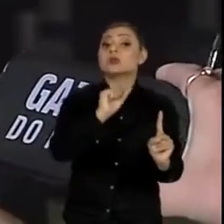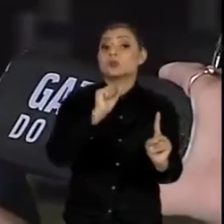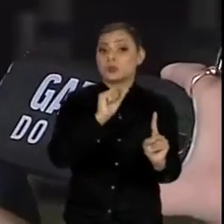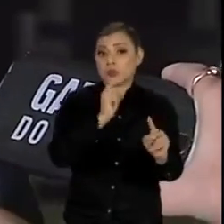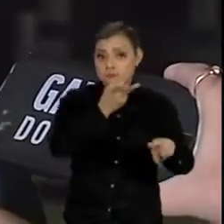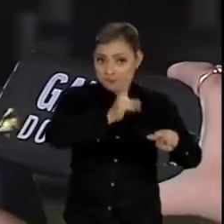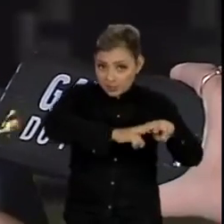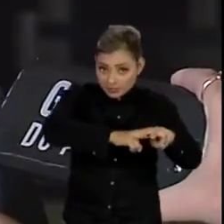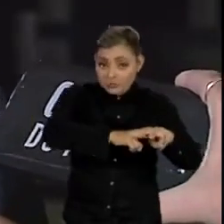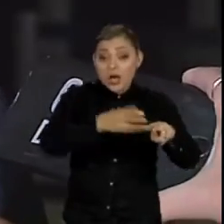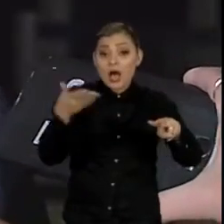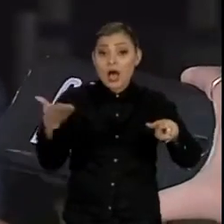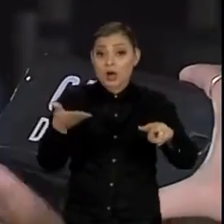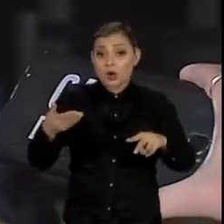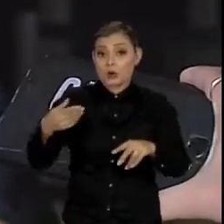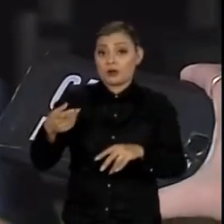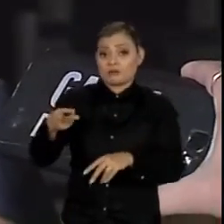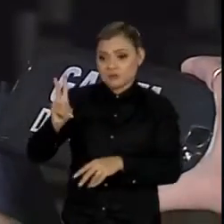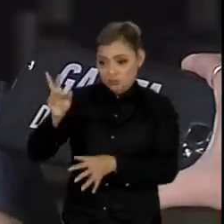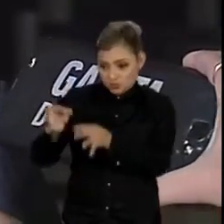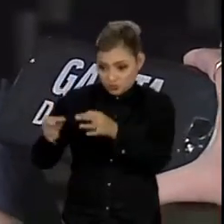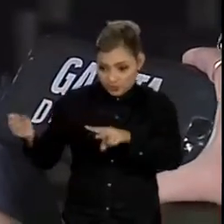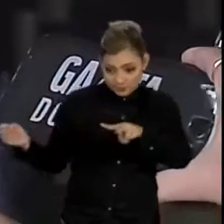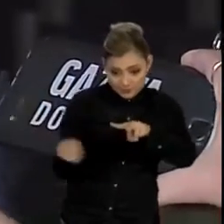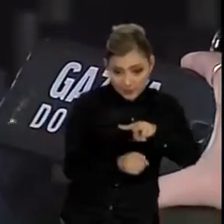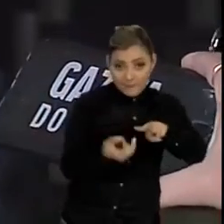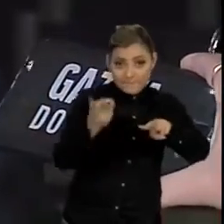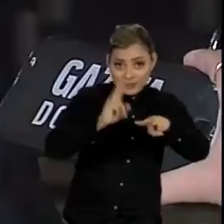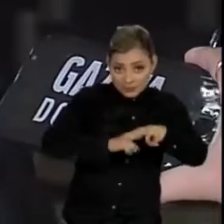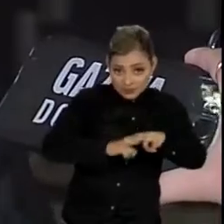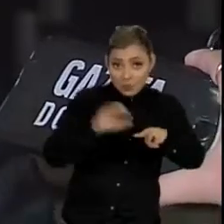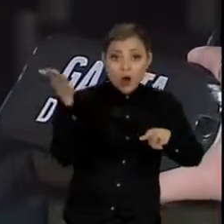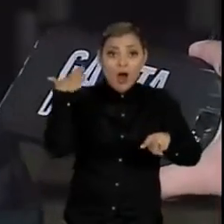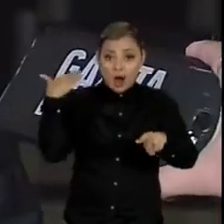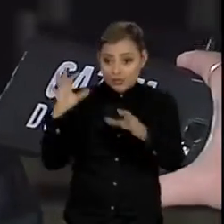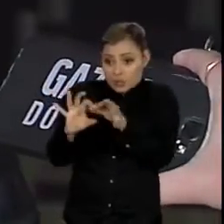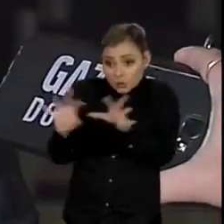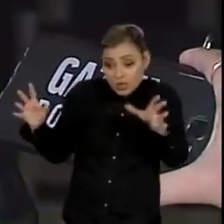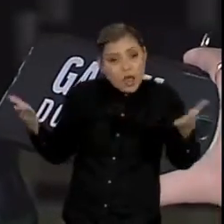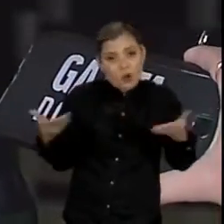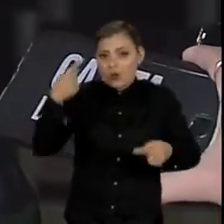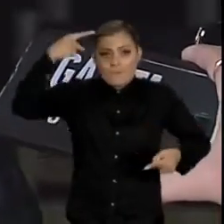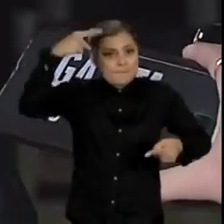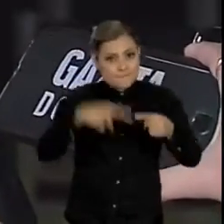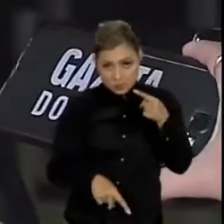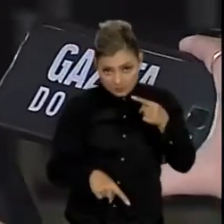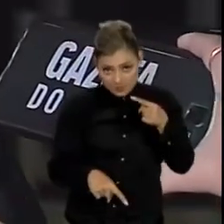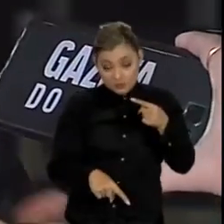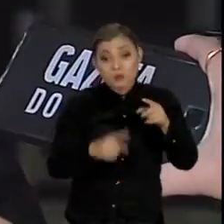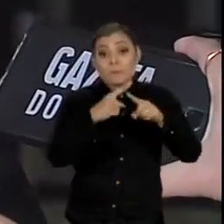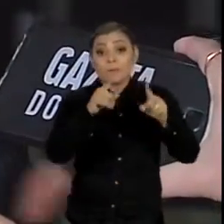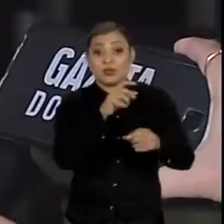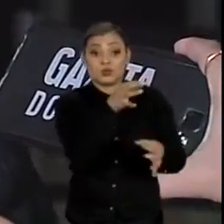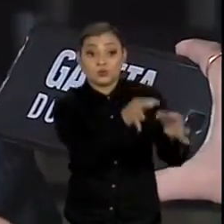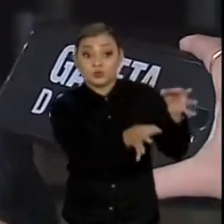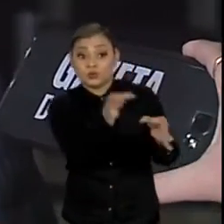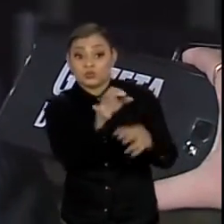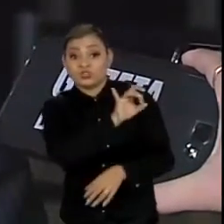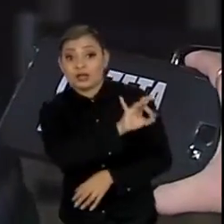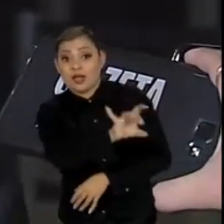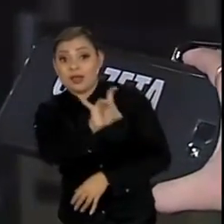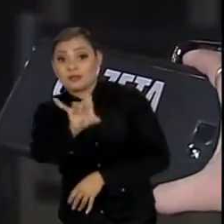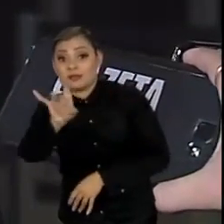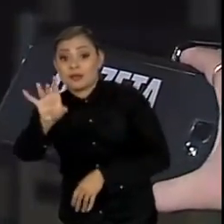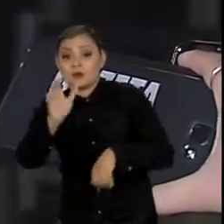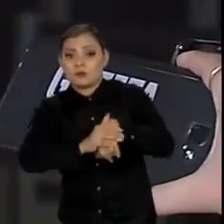que retira seu fundamento, que até agora era majoritário, e a partir de agora os juízes decretarão ou não